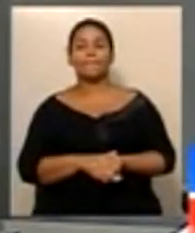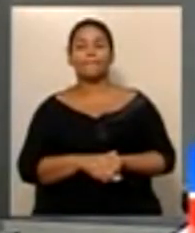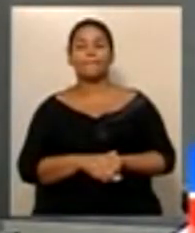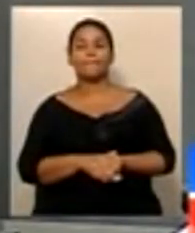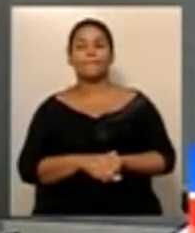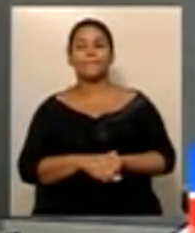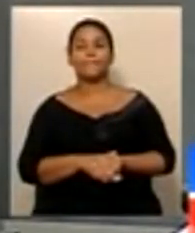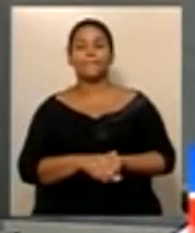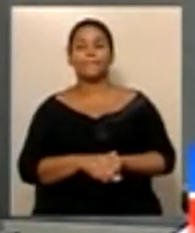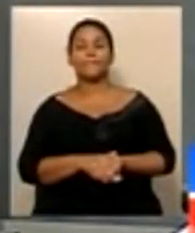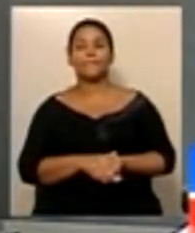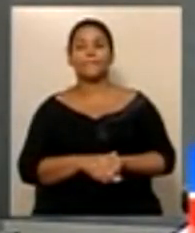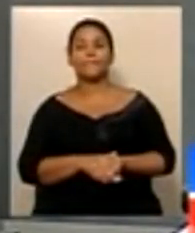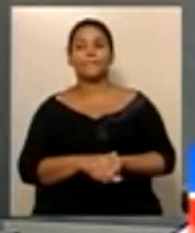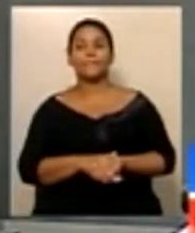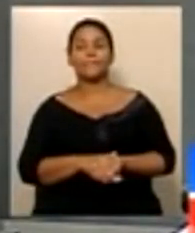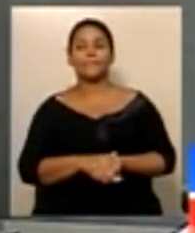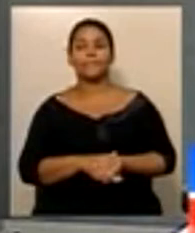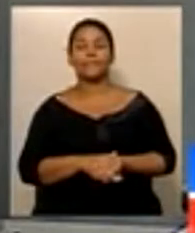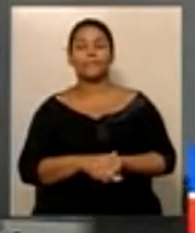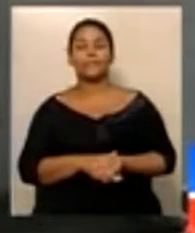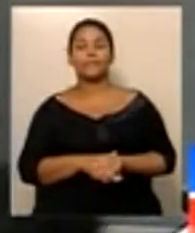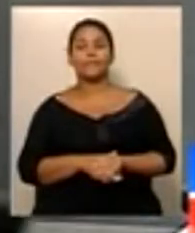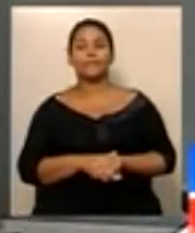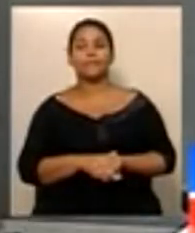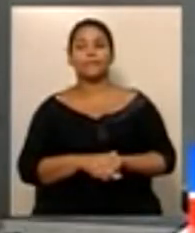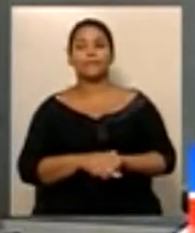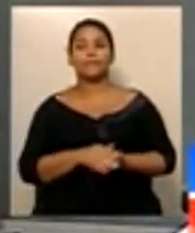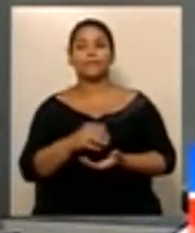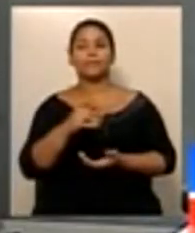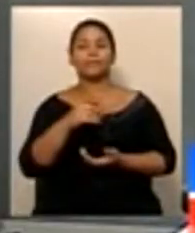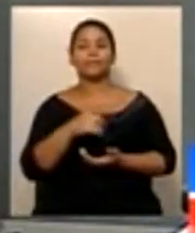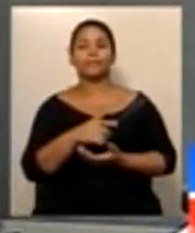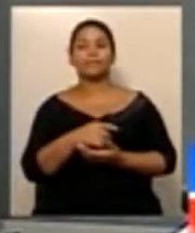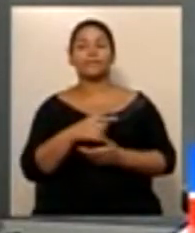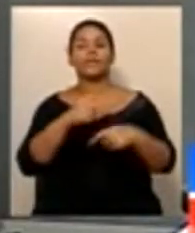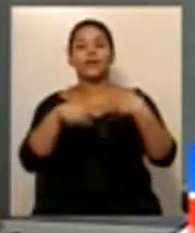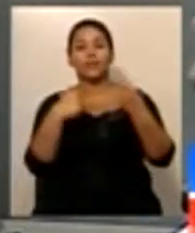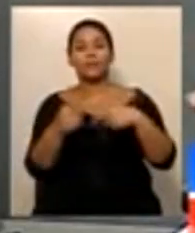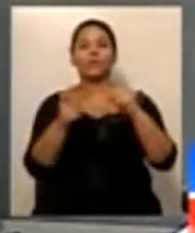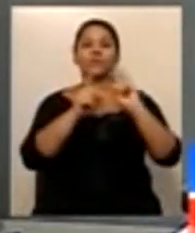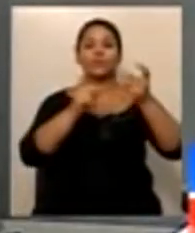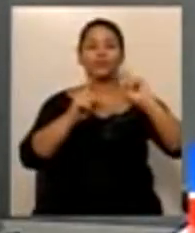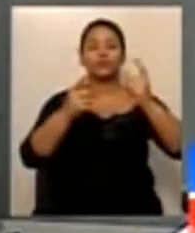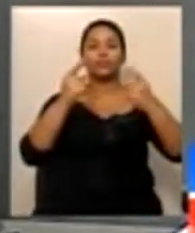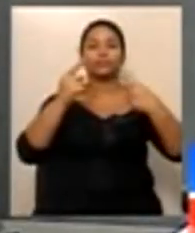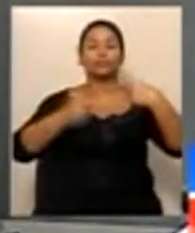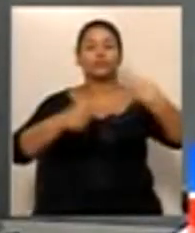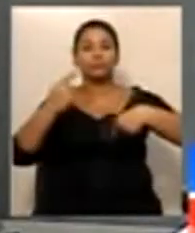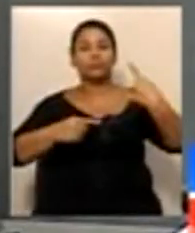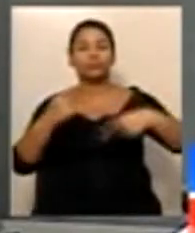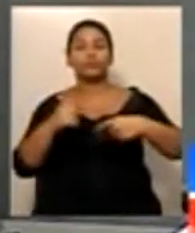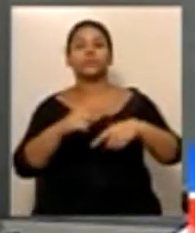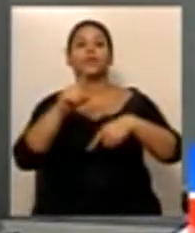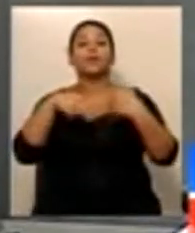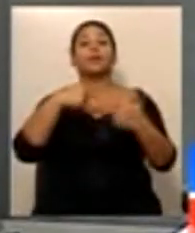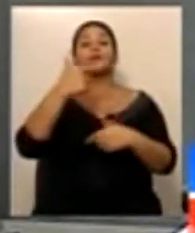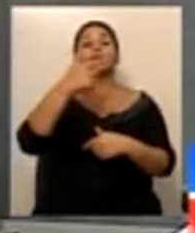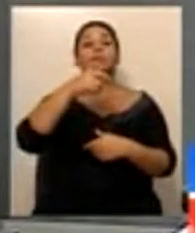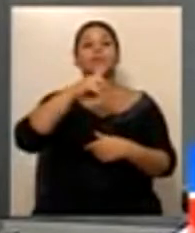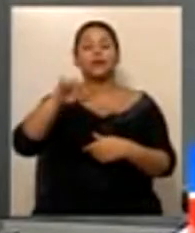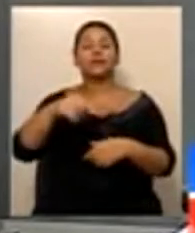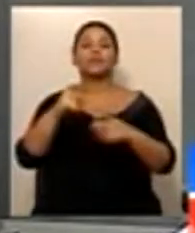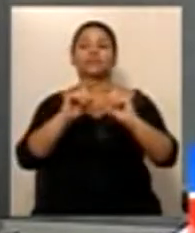nesta folha deste mês em curso esse reajuste, votaremos a matéria e convocarei para votarmos em segunda discussão.